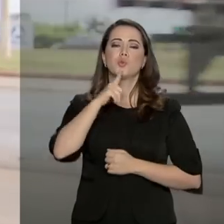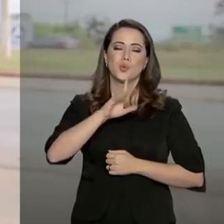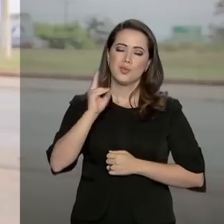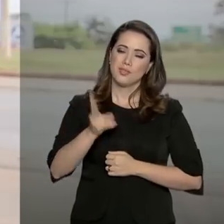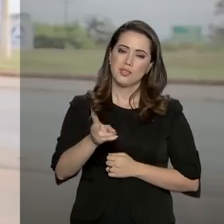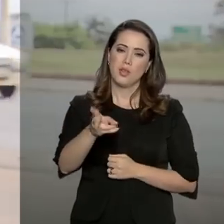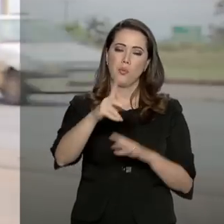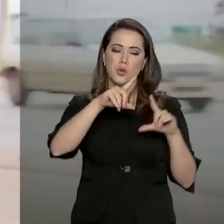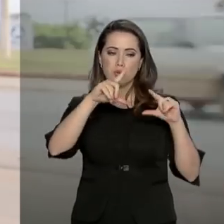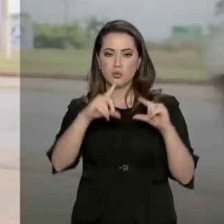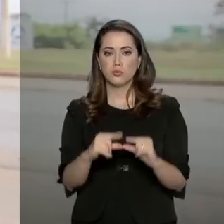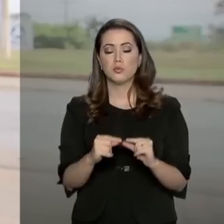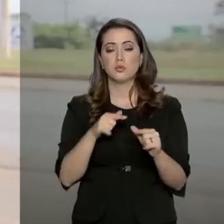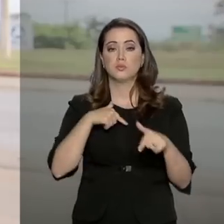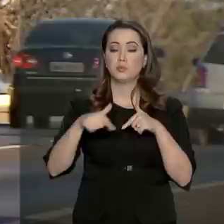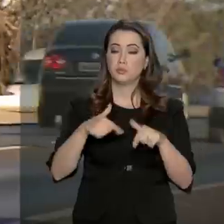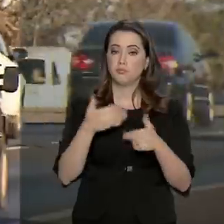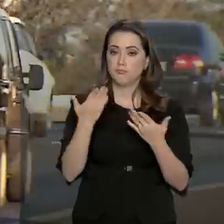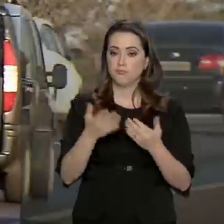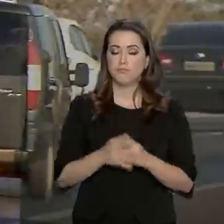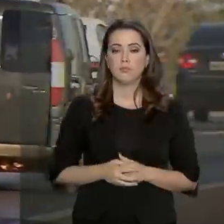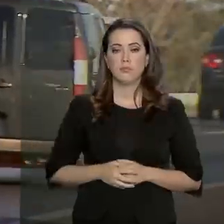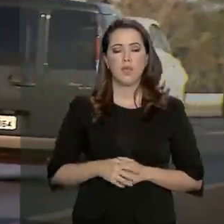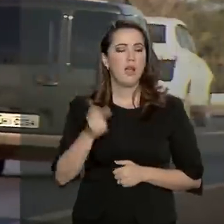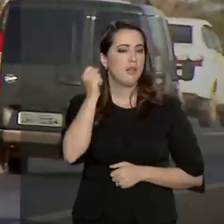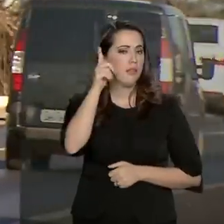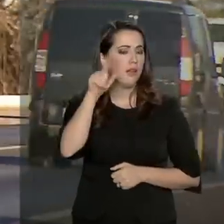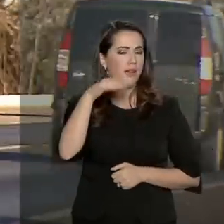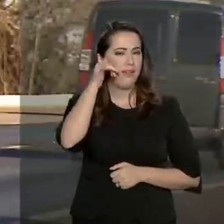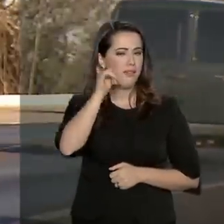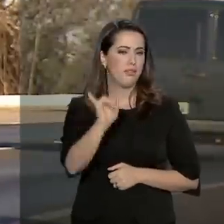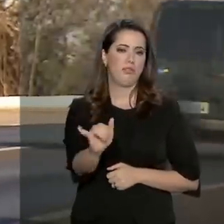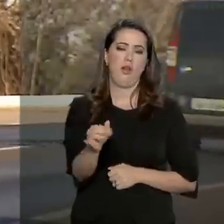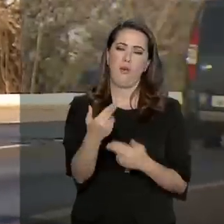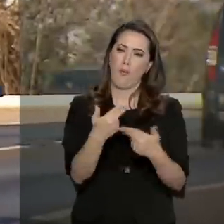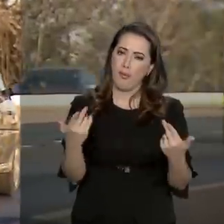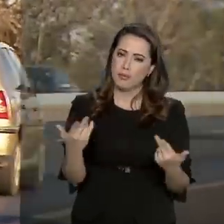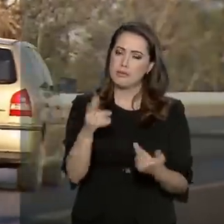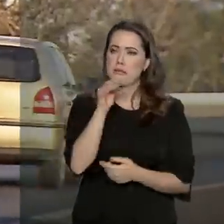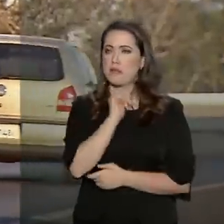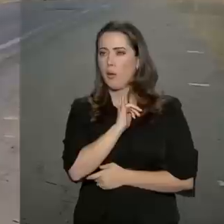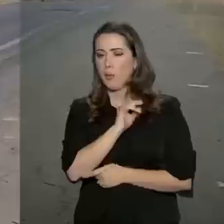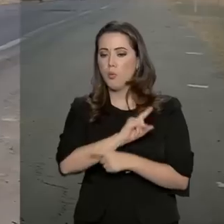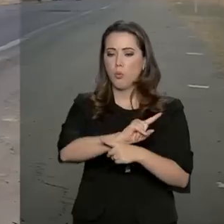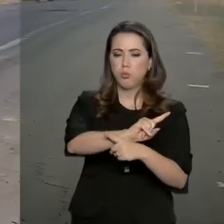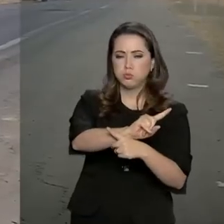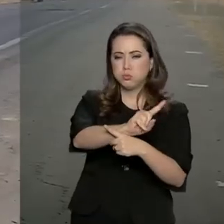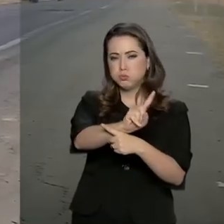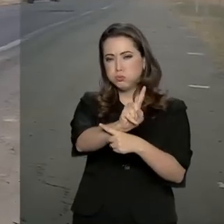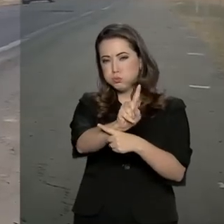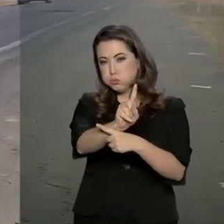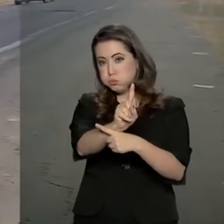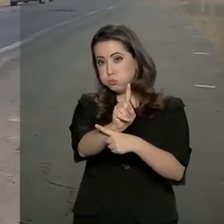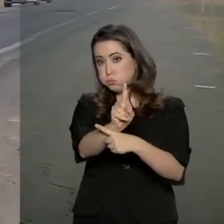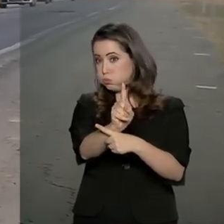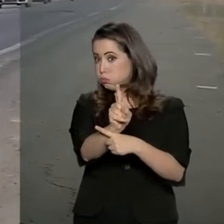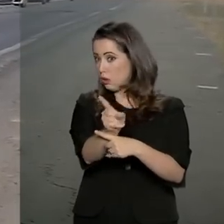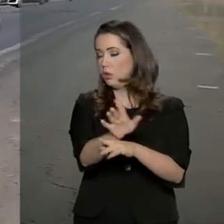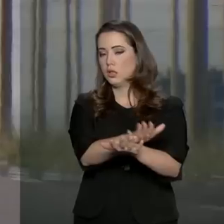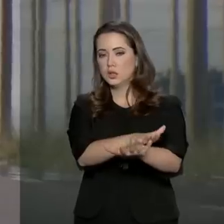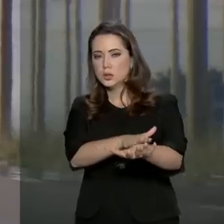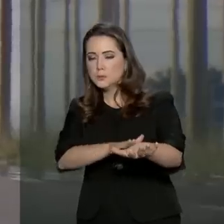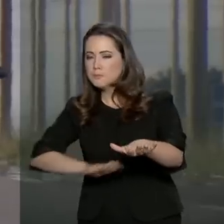forma de abordagem. A ideia é combater práticas como o excesso de velocidade, a ultrapassagem em local